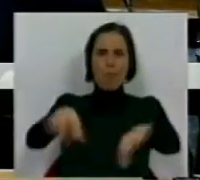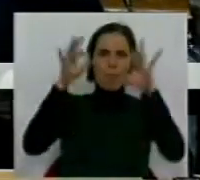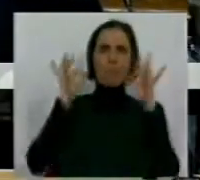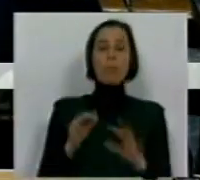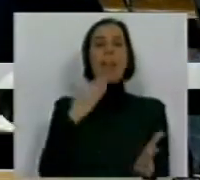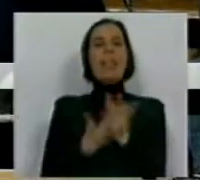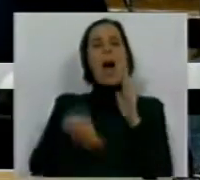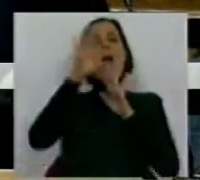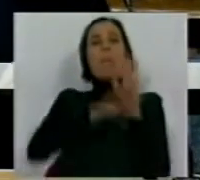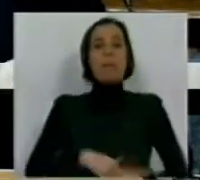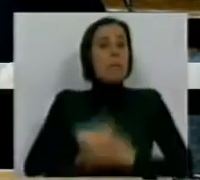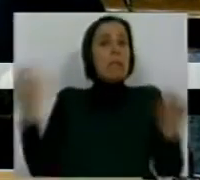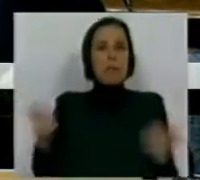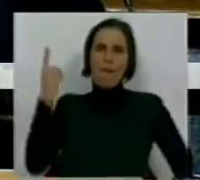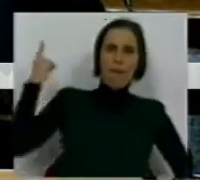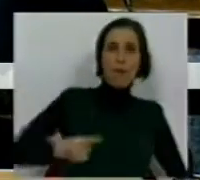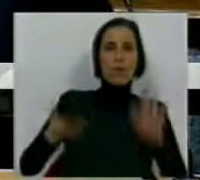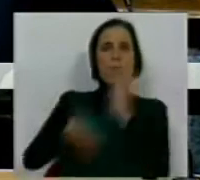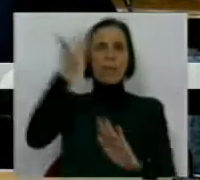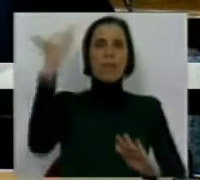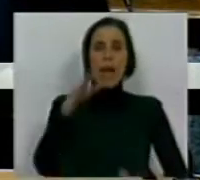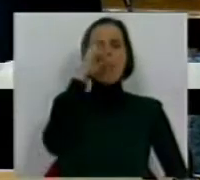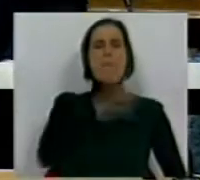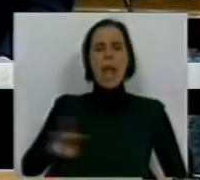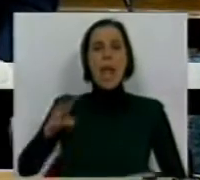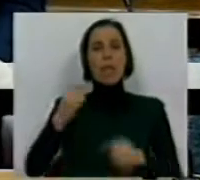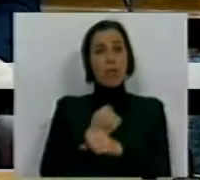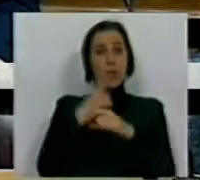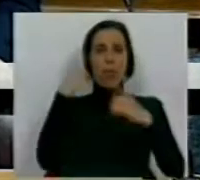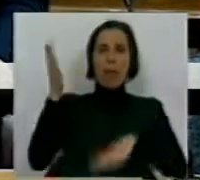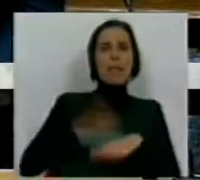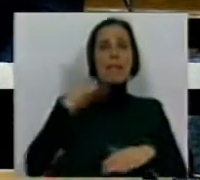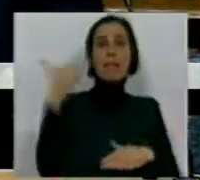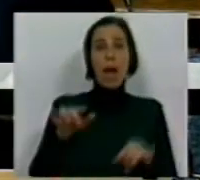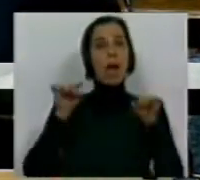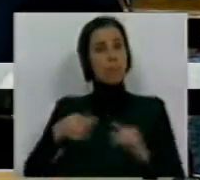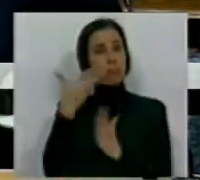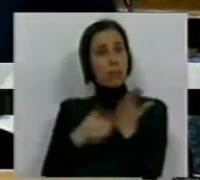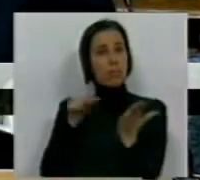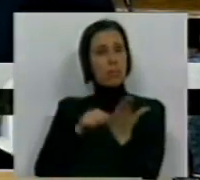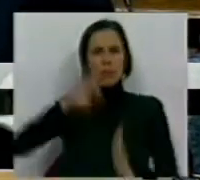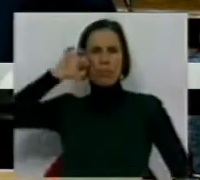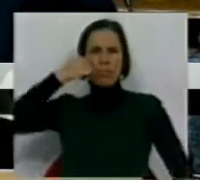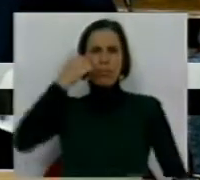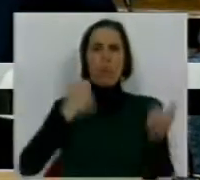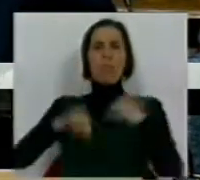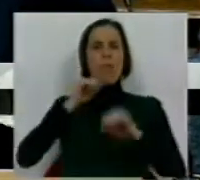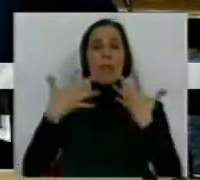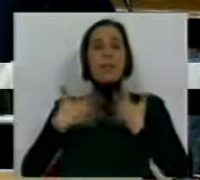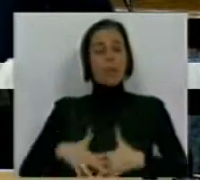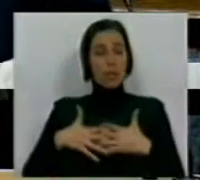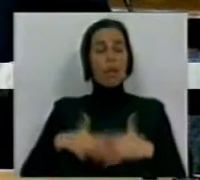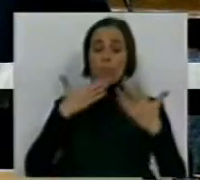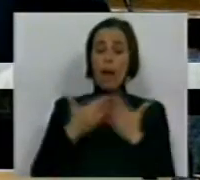criar condições necessárias para forçar a saída de milhares de trabalhadores da administração pública. Este diploma ataca o movimento sindical,